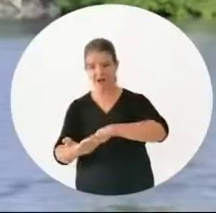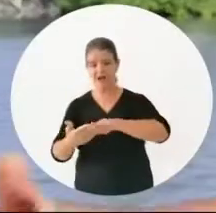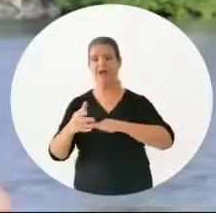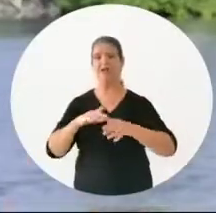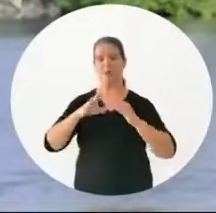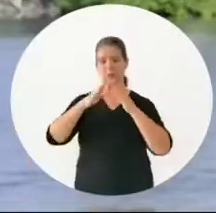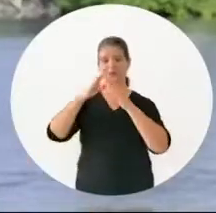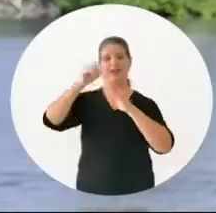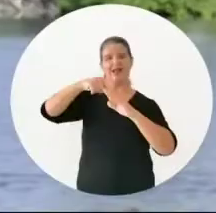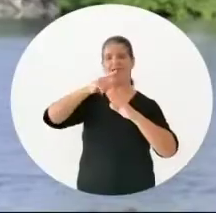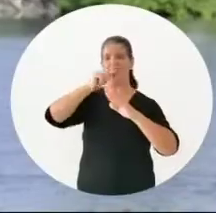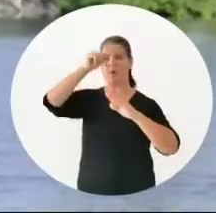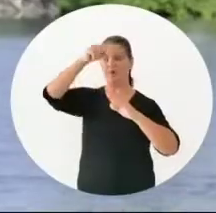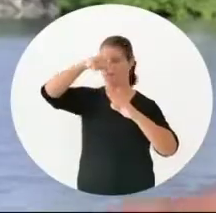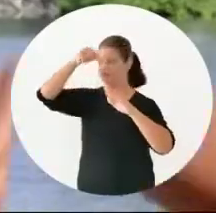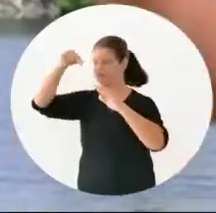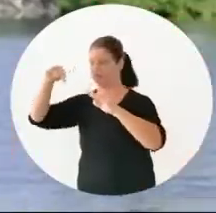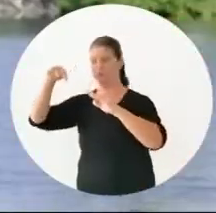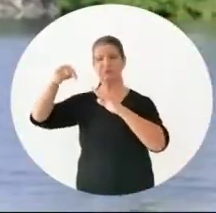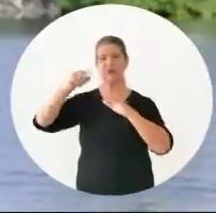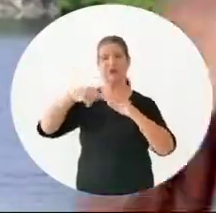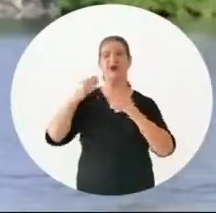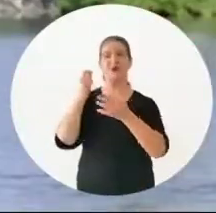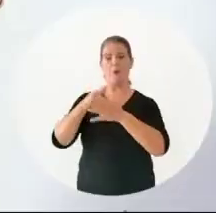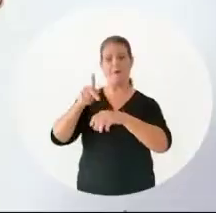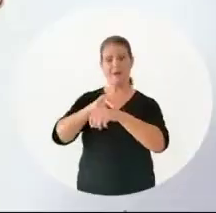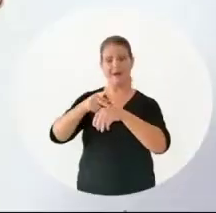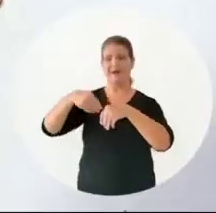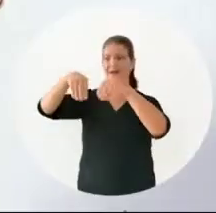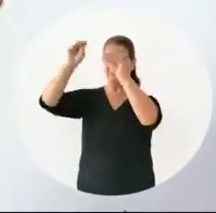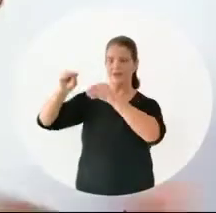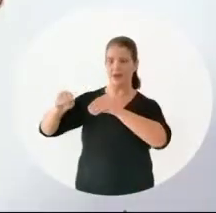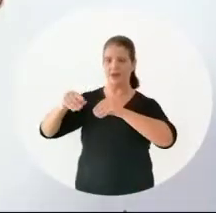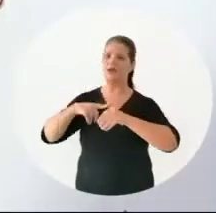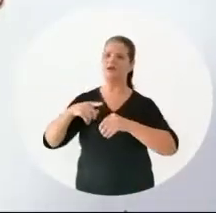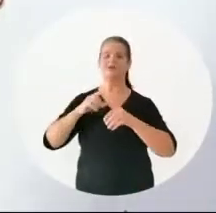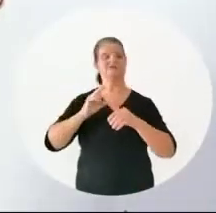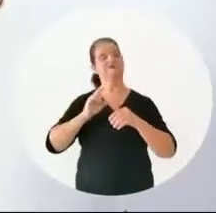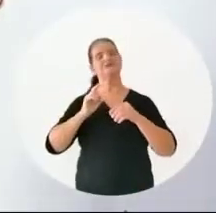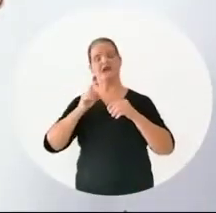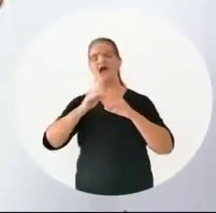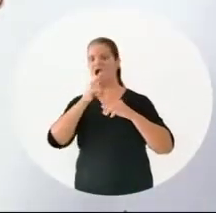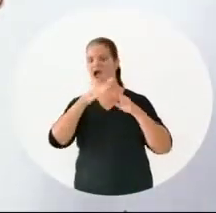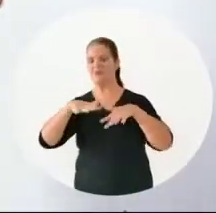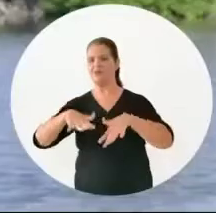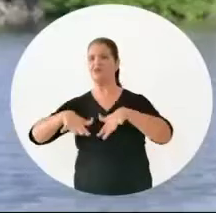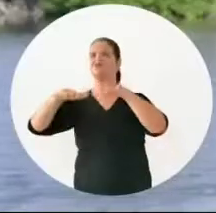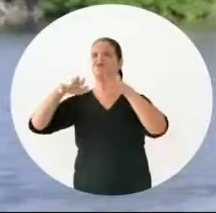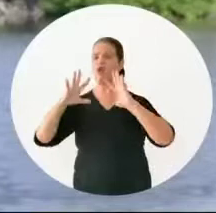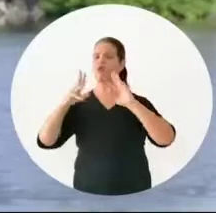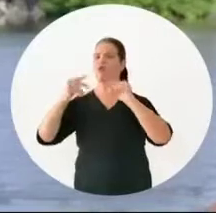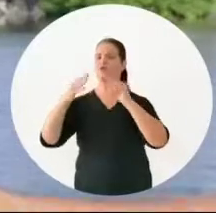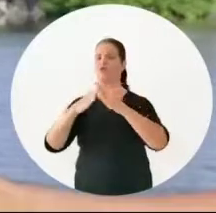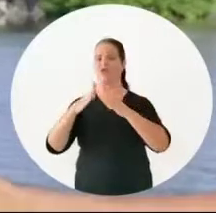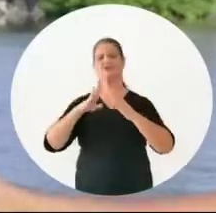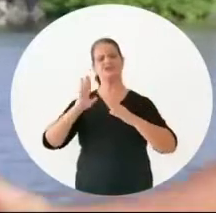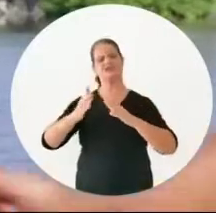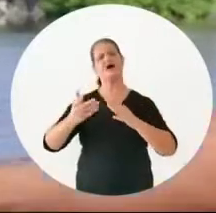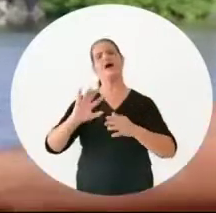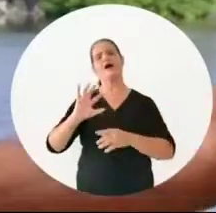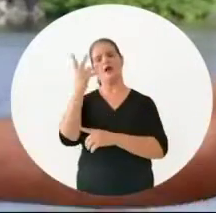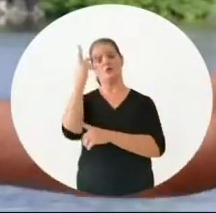telhado vaza de um lado, vaza do outro A gente tem que comprar lona pra botar Se deixar a maré tomar conta de casa todinha Já teve caso de